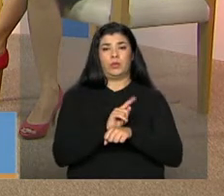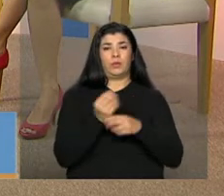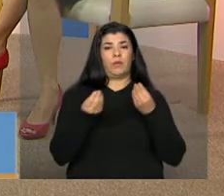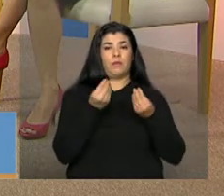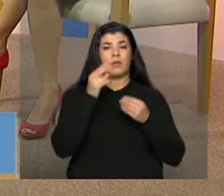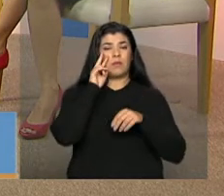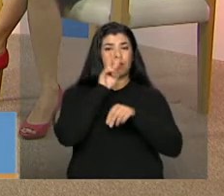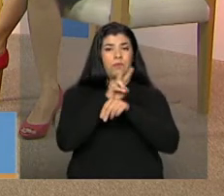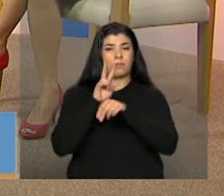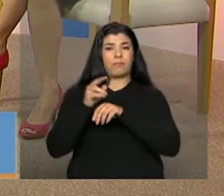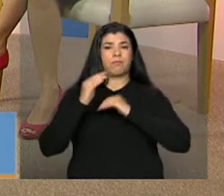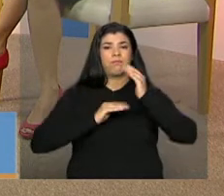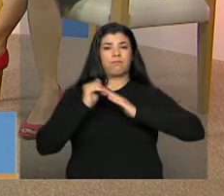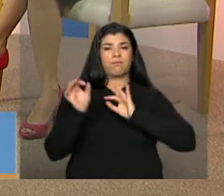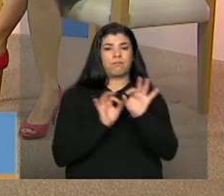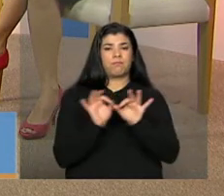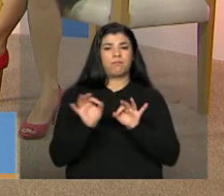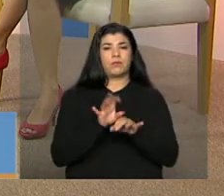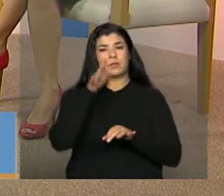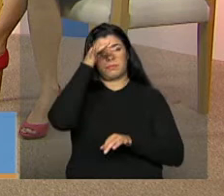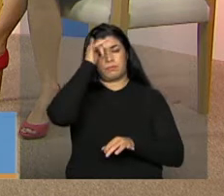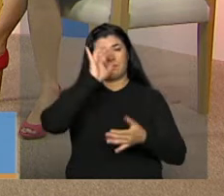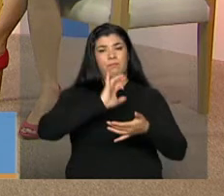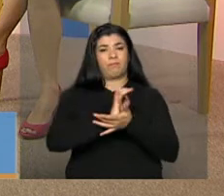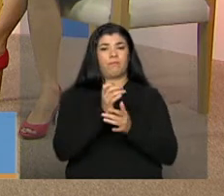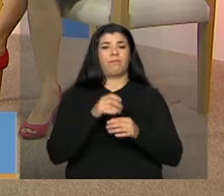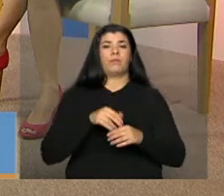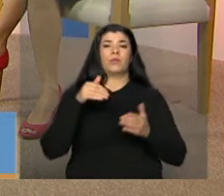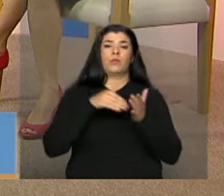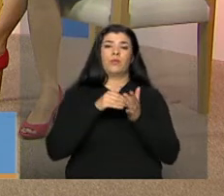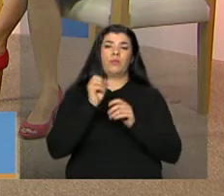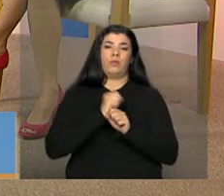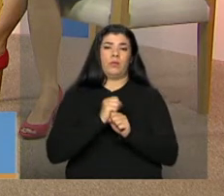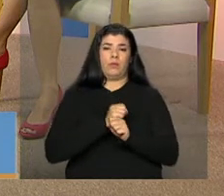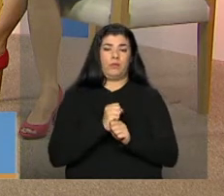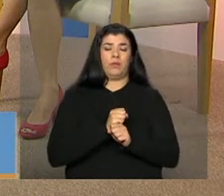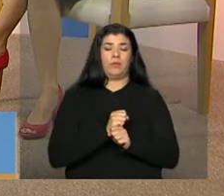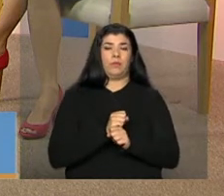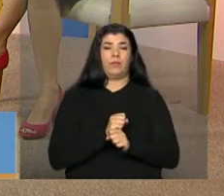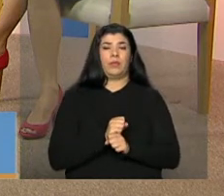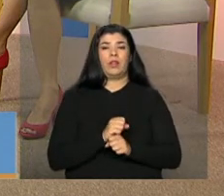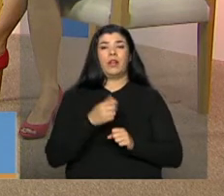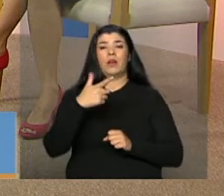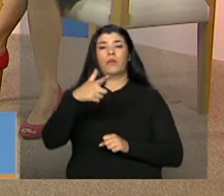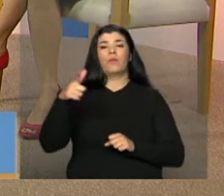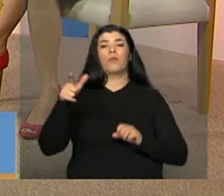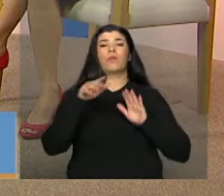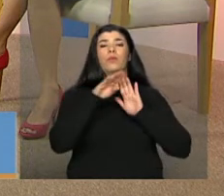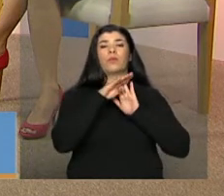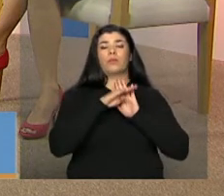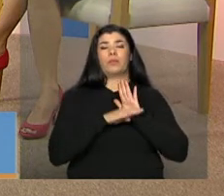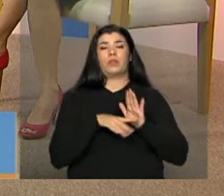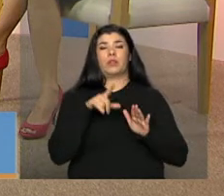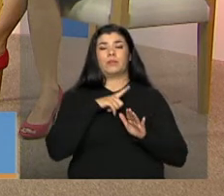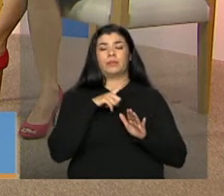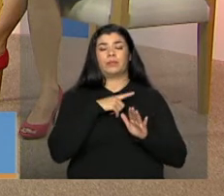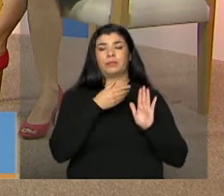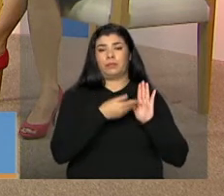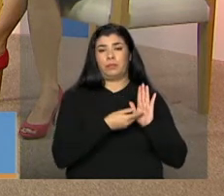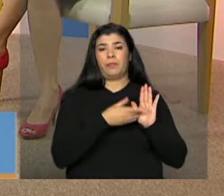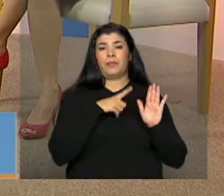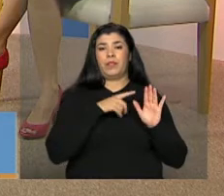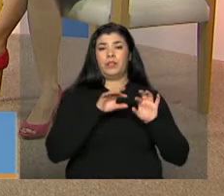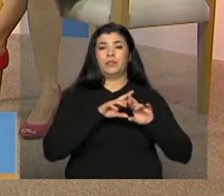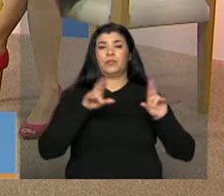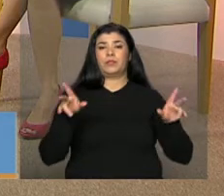monitorando isso para ele não ser prejudicado ao final do exercício. No caso dos programas, o Fundo Nacional tende a calcular